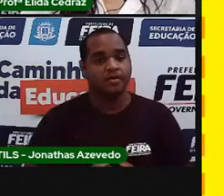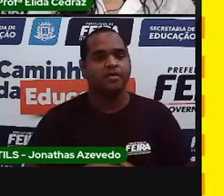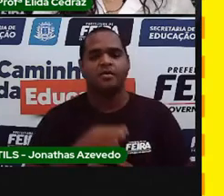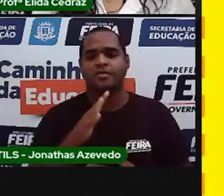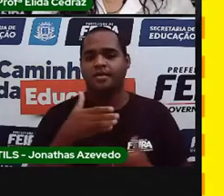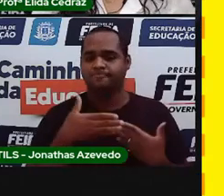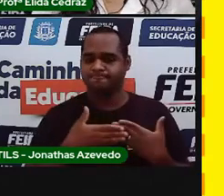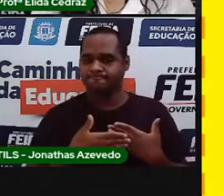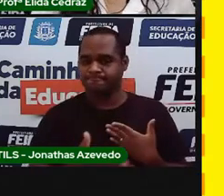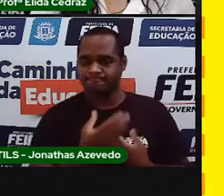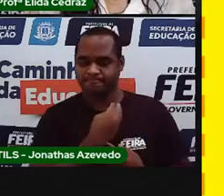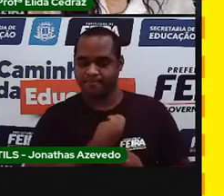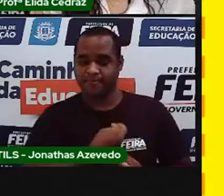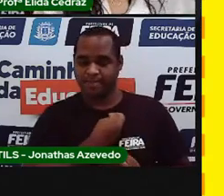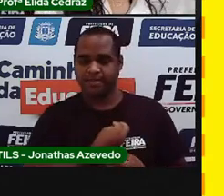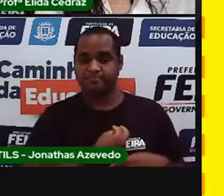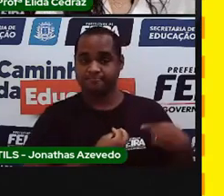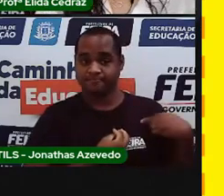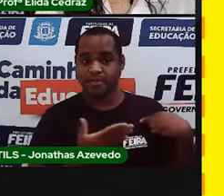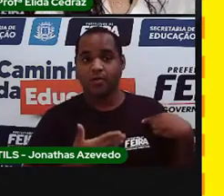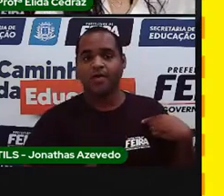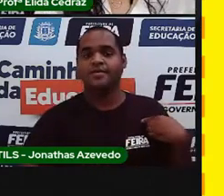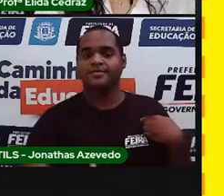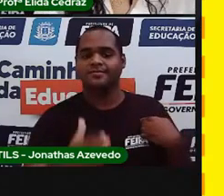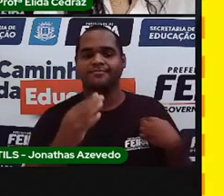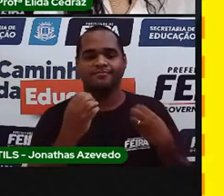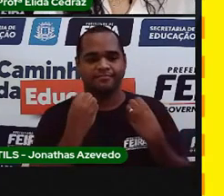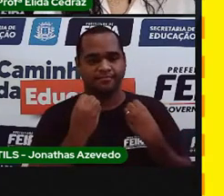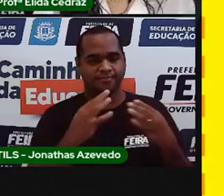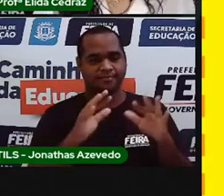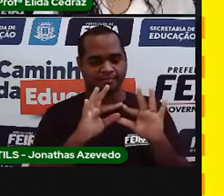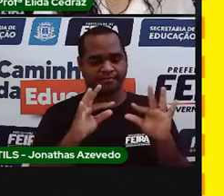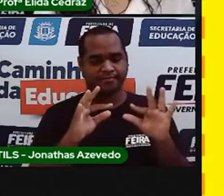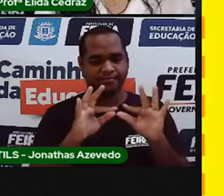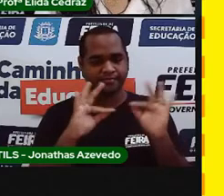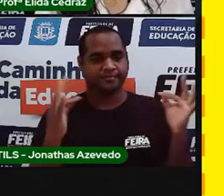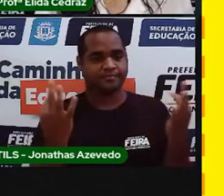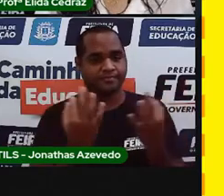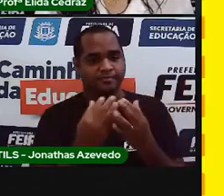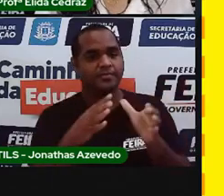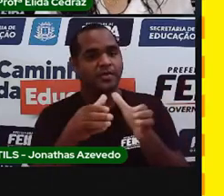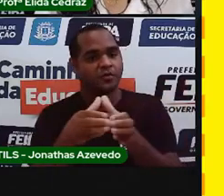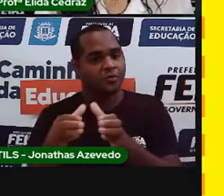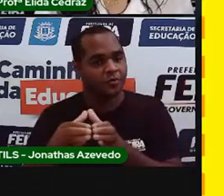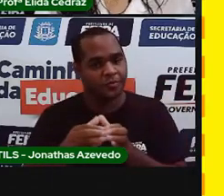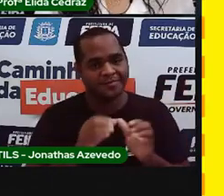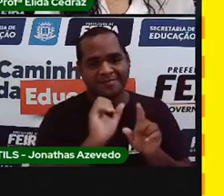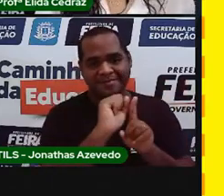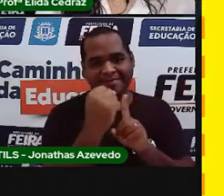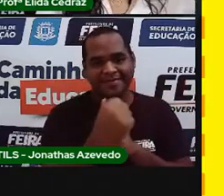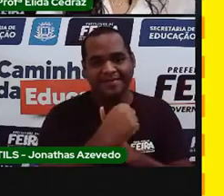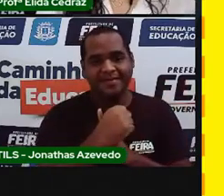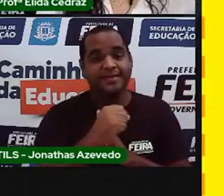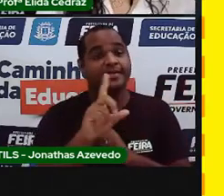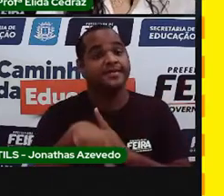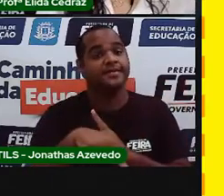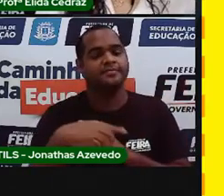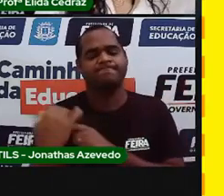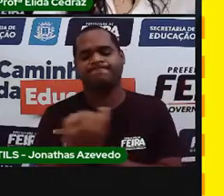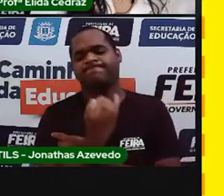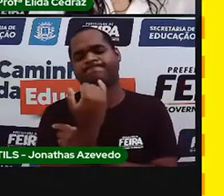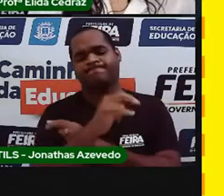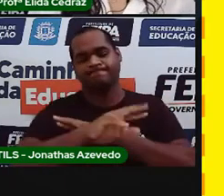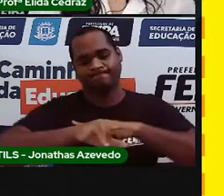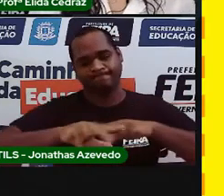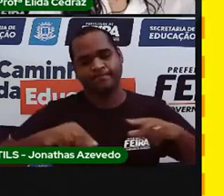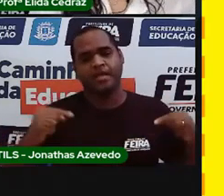Durante a nossa vida, nós iremos pertencer a vários grupos sociais. E muitas das vezes,